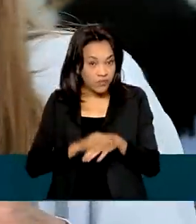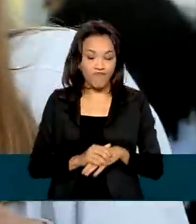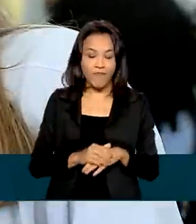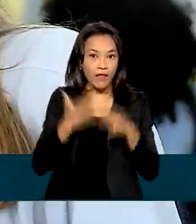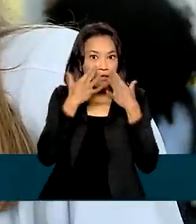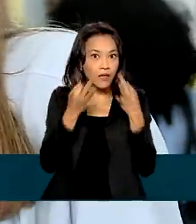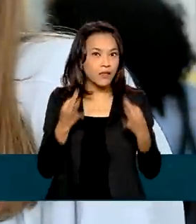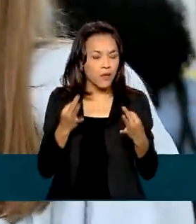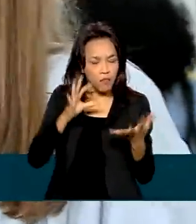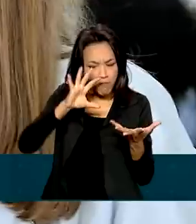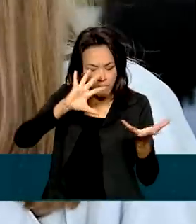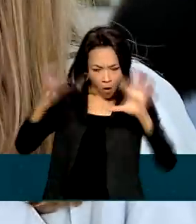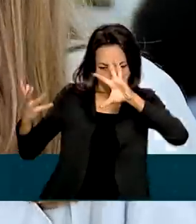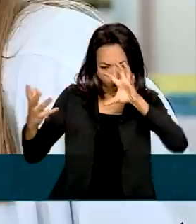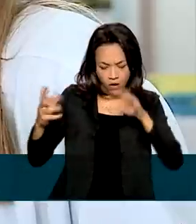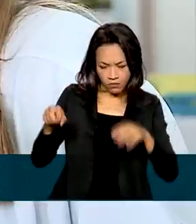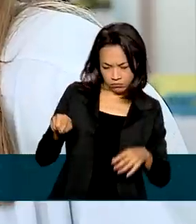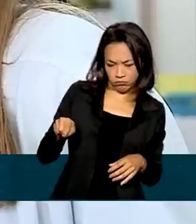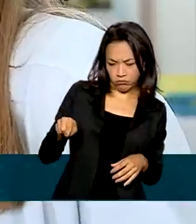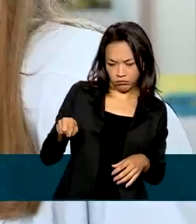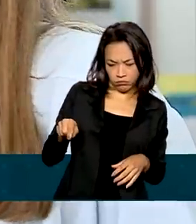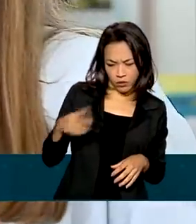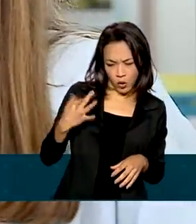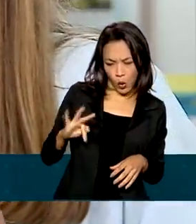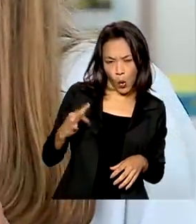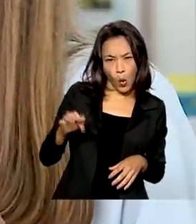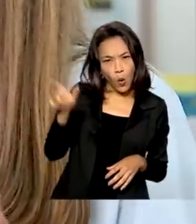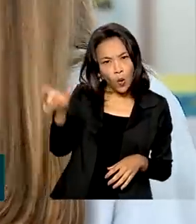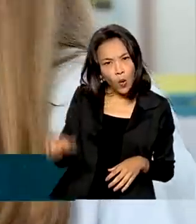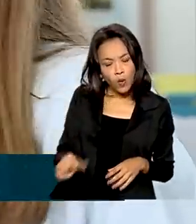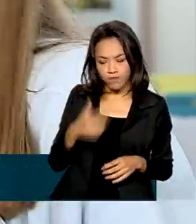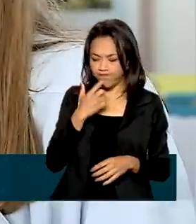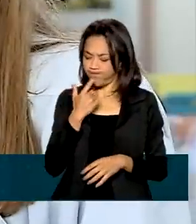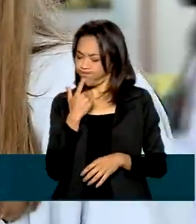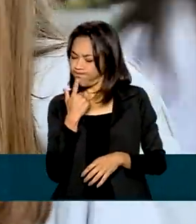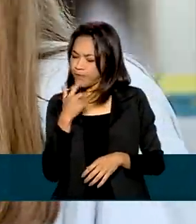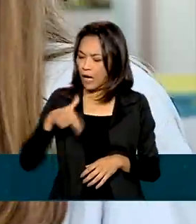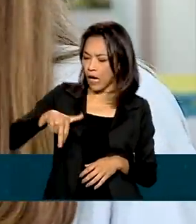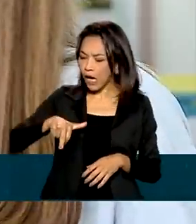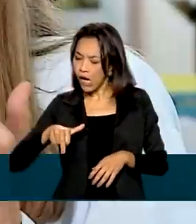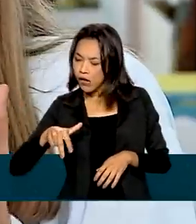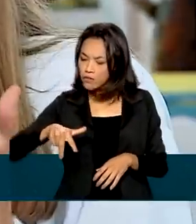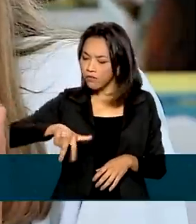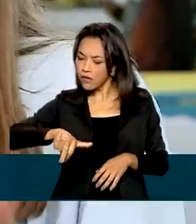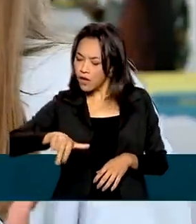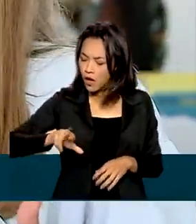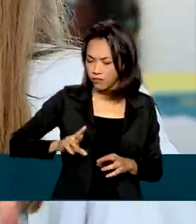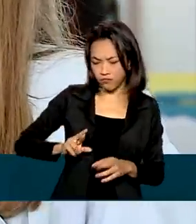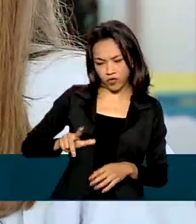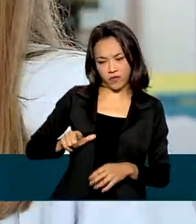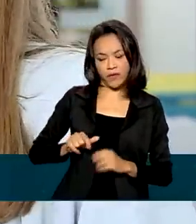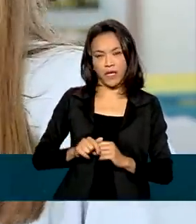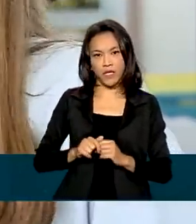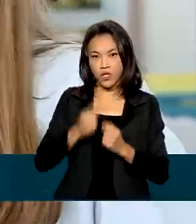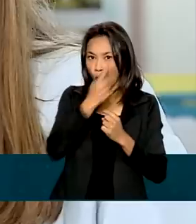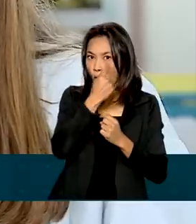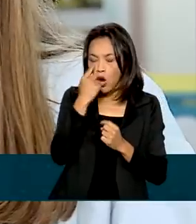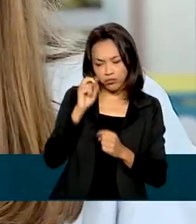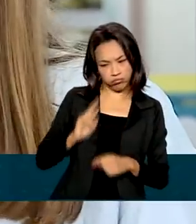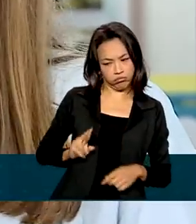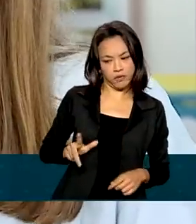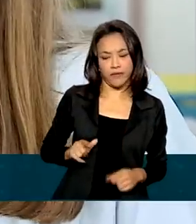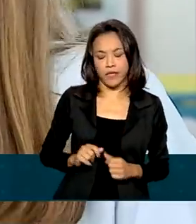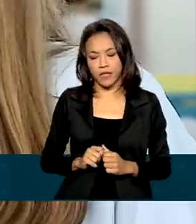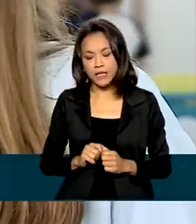Mudança de comportamento, dor, mudança no seu caminhar, uma dança dos olhos, tudo você